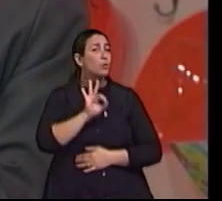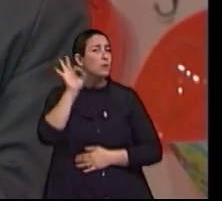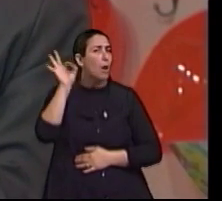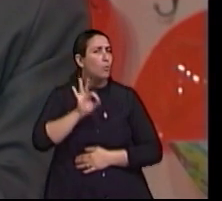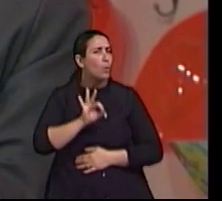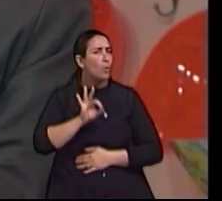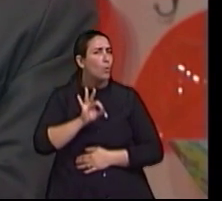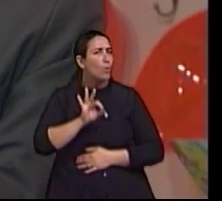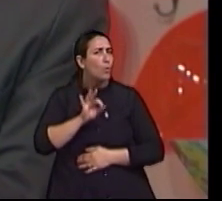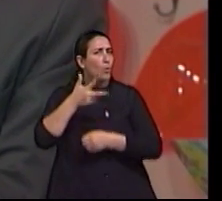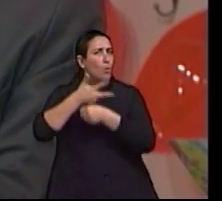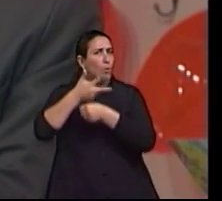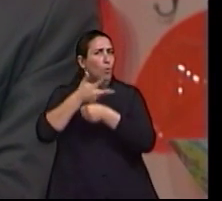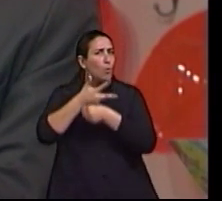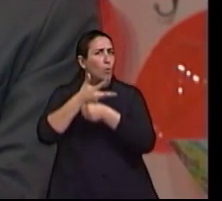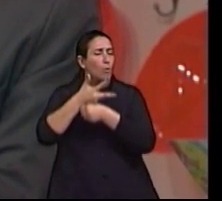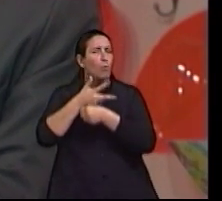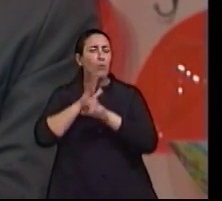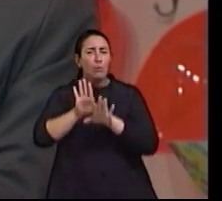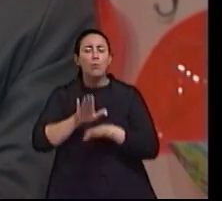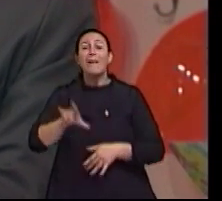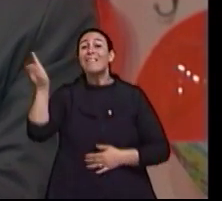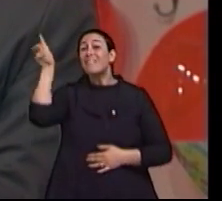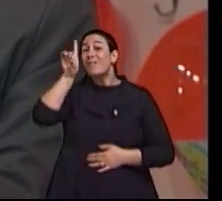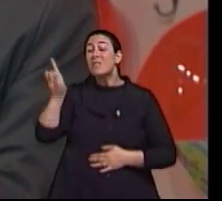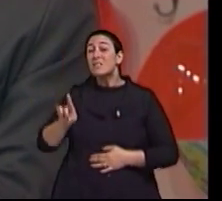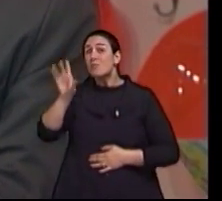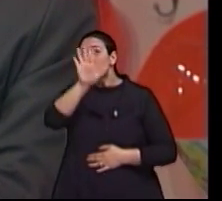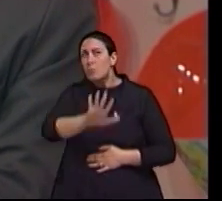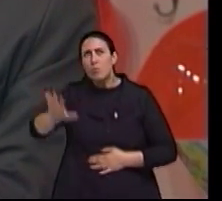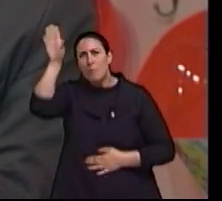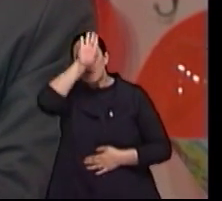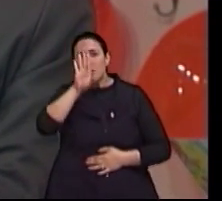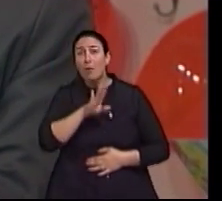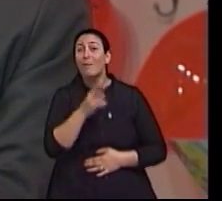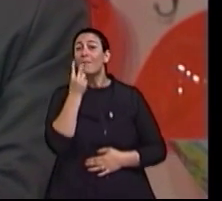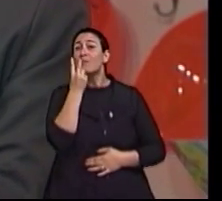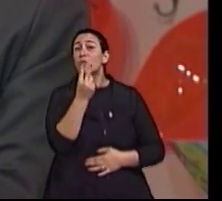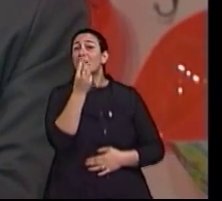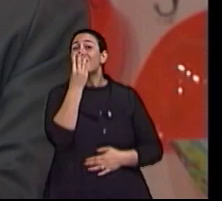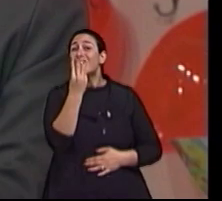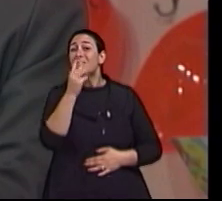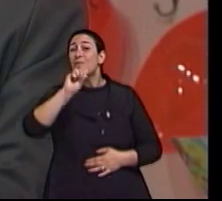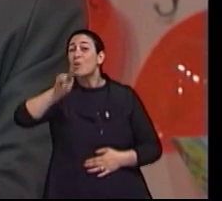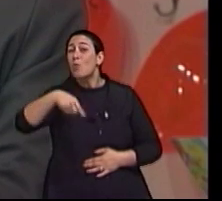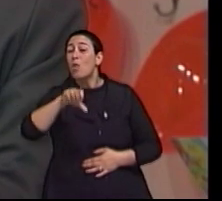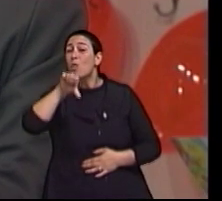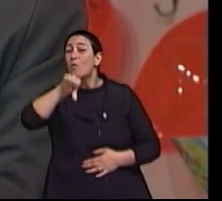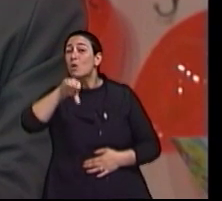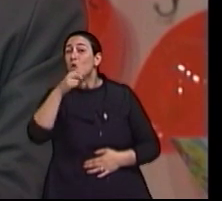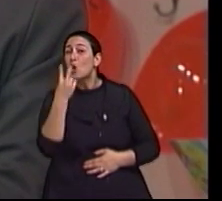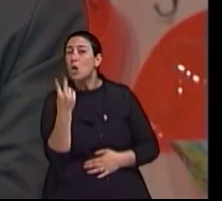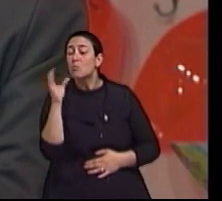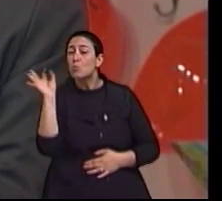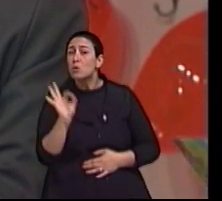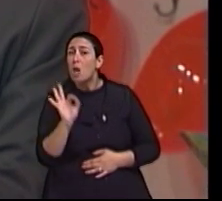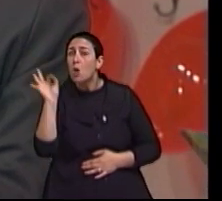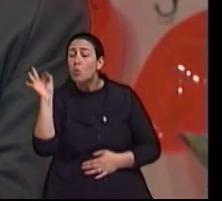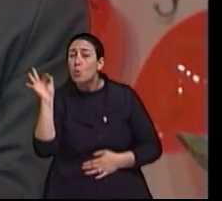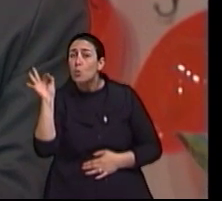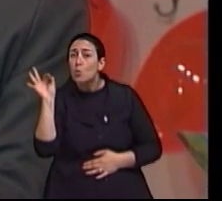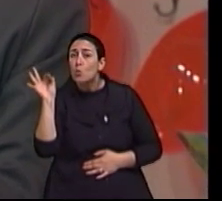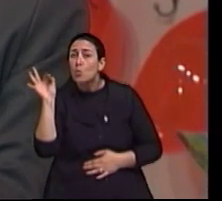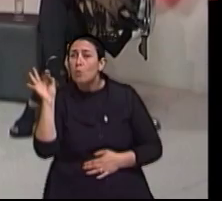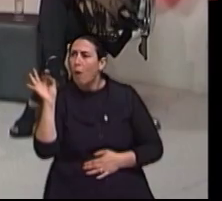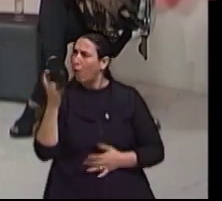É gente para chuchu. E em relação à pessoa com deficiência, no Brasil, nós temos 23,92% da população do Brasil.